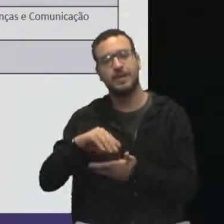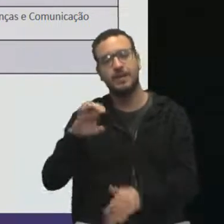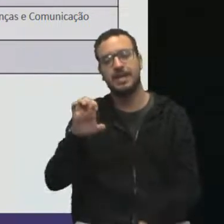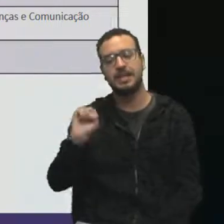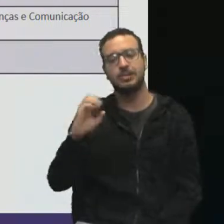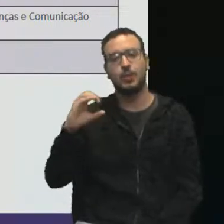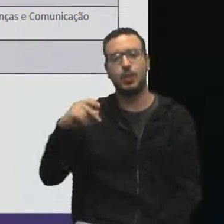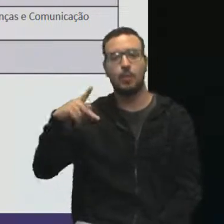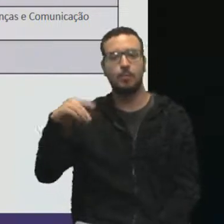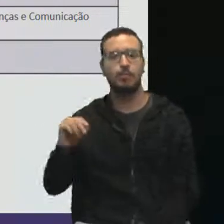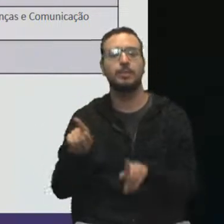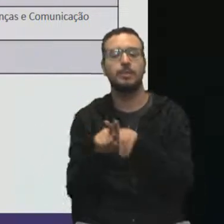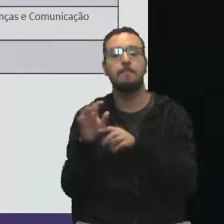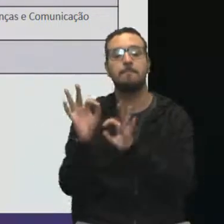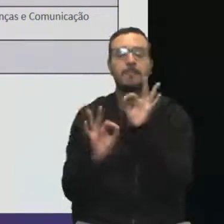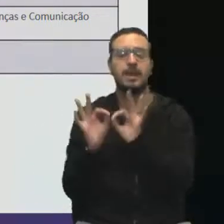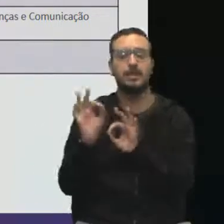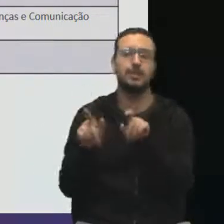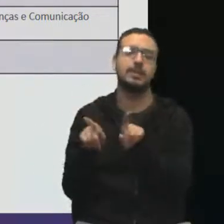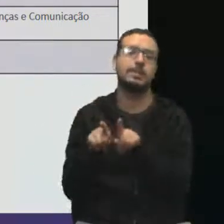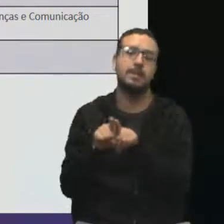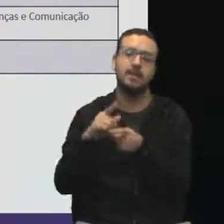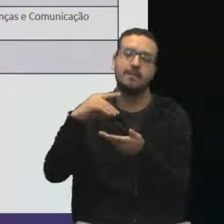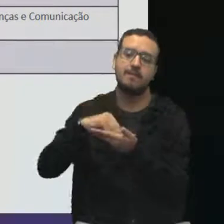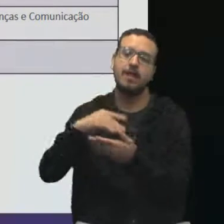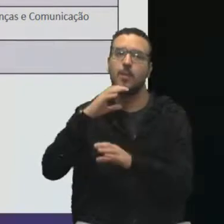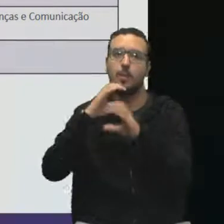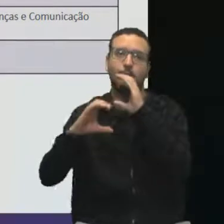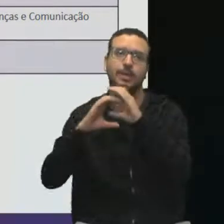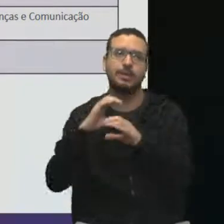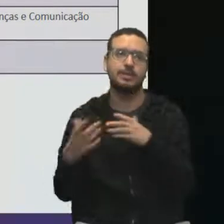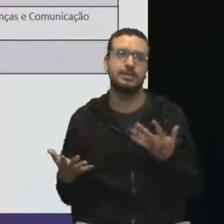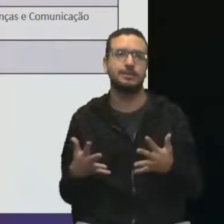falha no plano de mudanças e falha de comunicação.